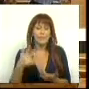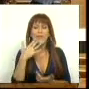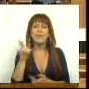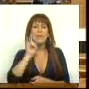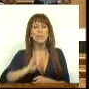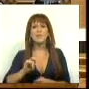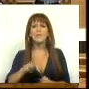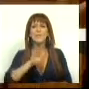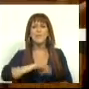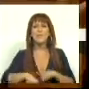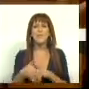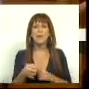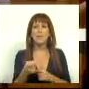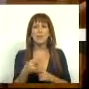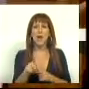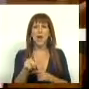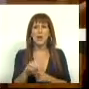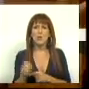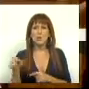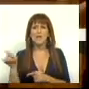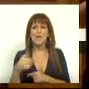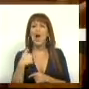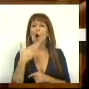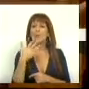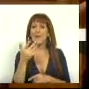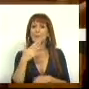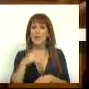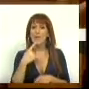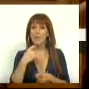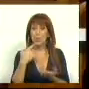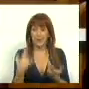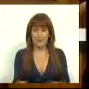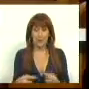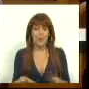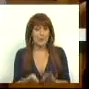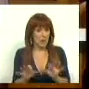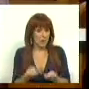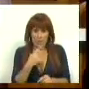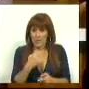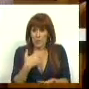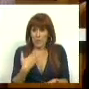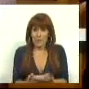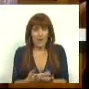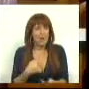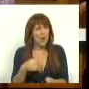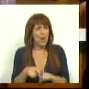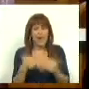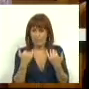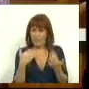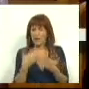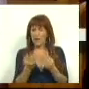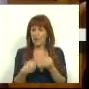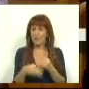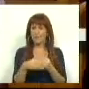Presidente, Sr. Deputado Paulo Sá, quero também agradecer-lhe a questão colocada e a forma como coloca a questão sugere-me que dê uma informação